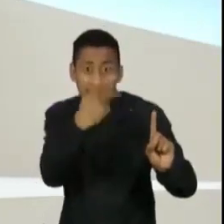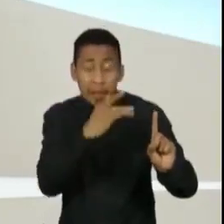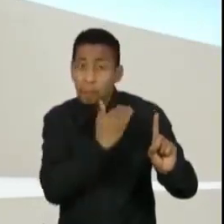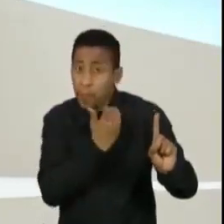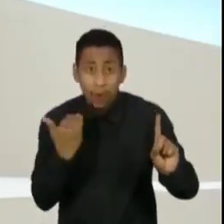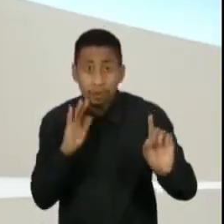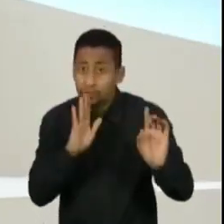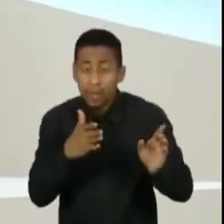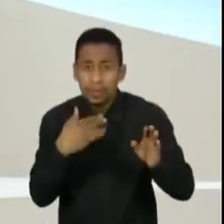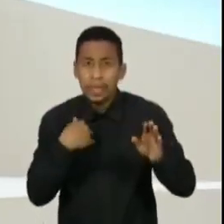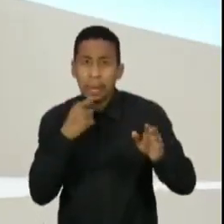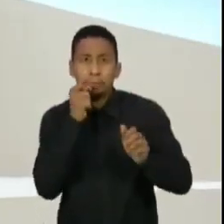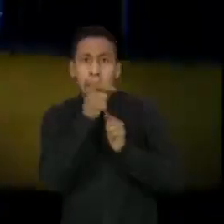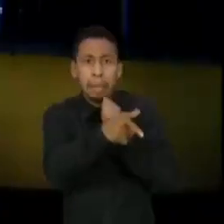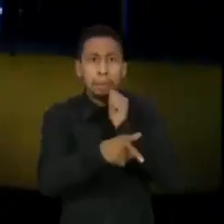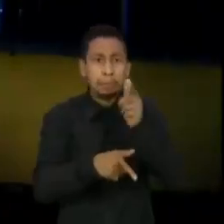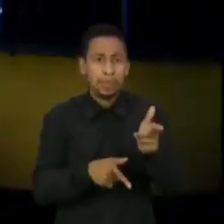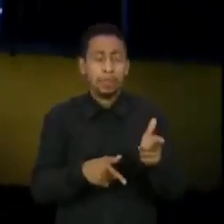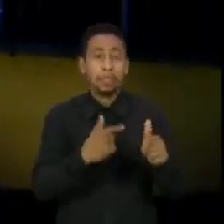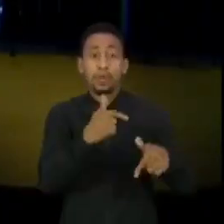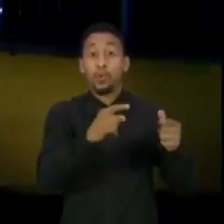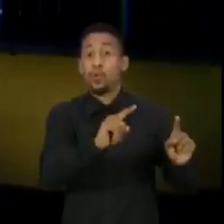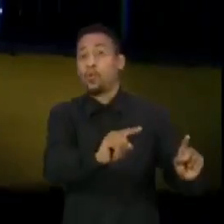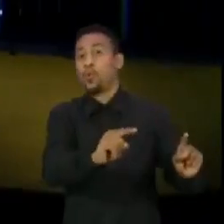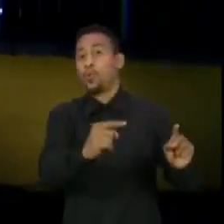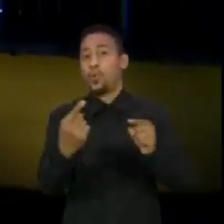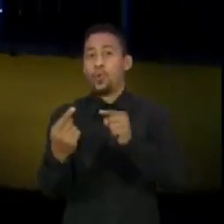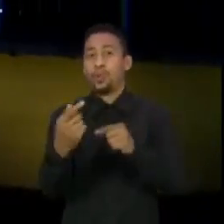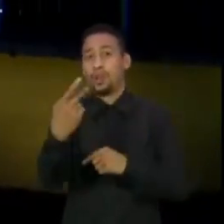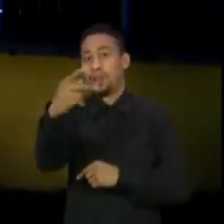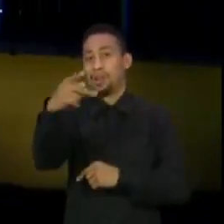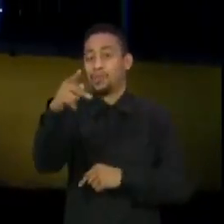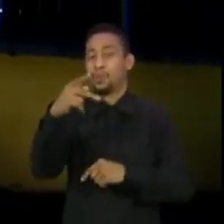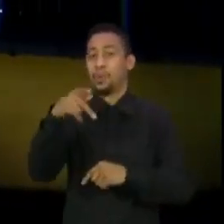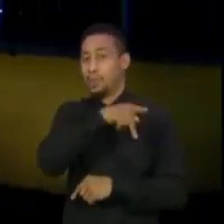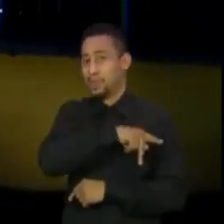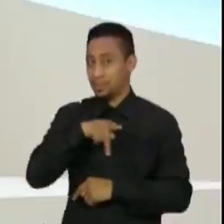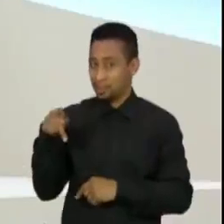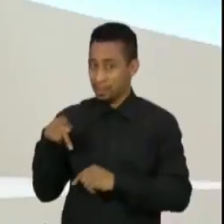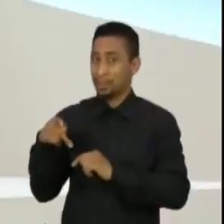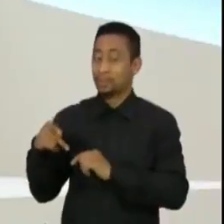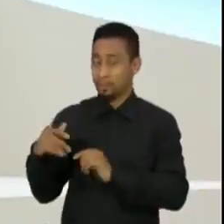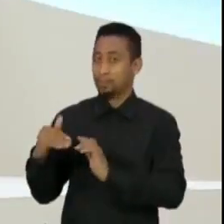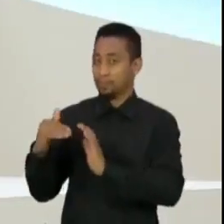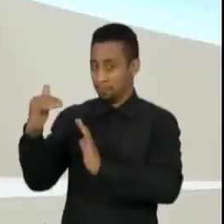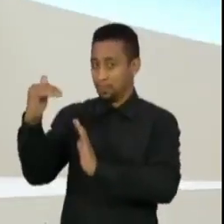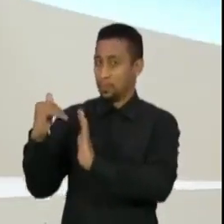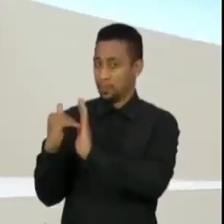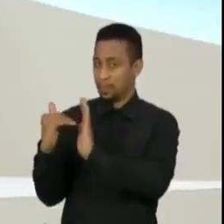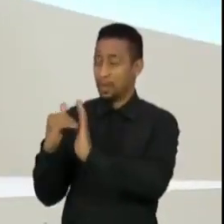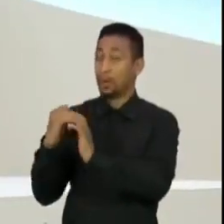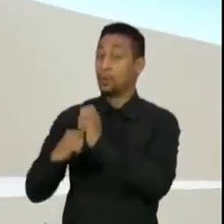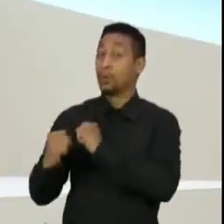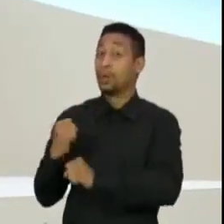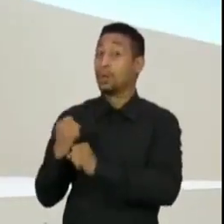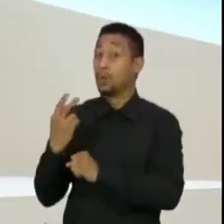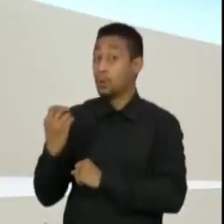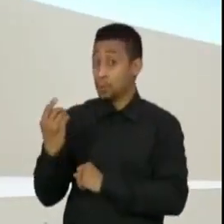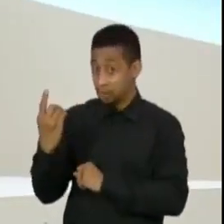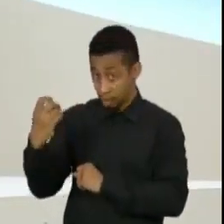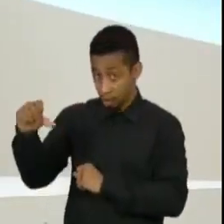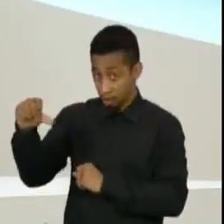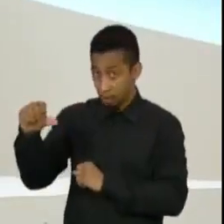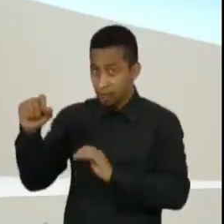trabalhou contra a sua campanha à presidência do Senado em 2019. Eu pergunto, senador, se o senhor se